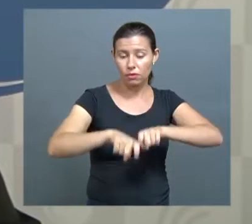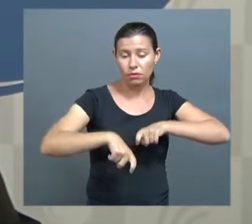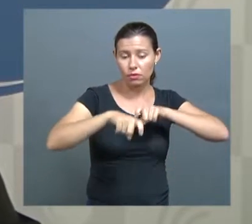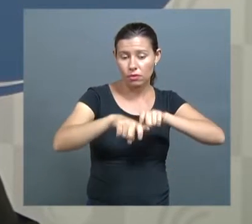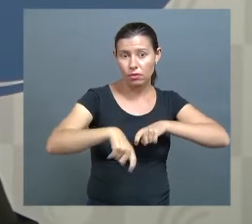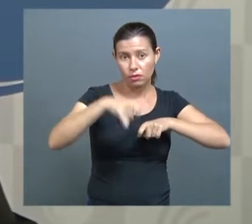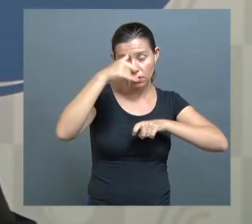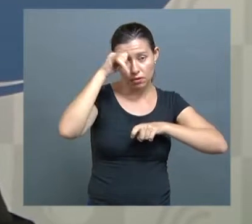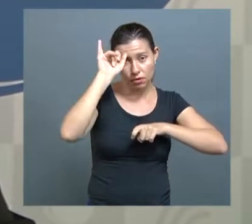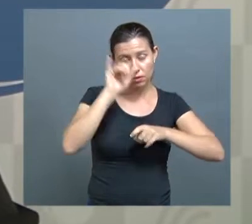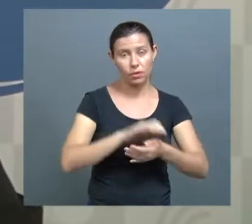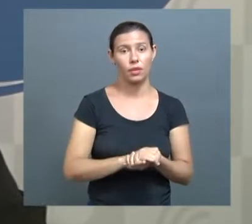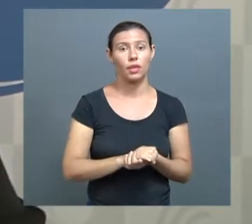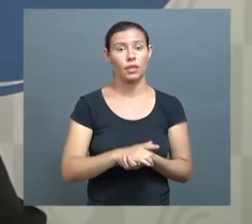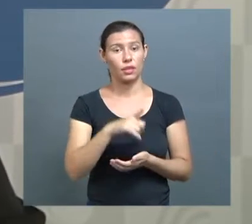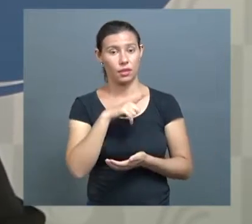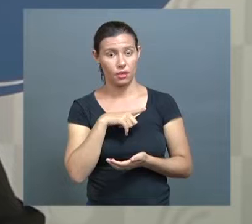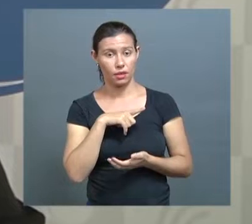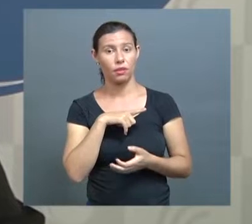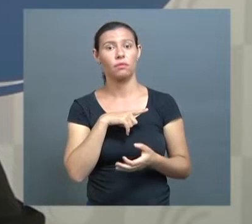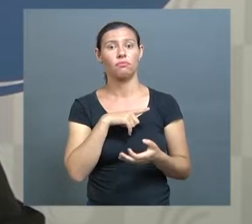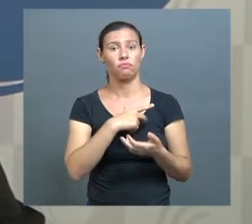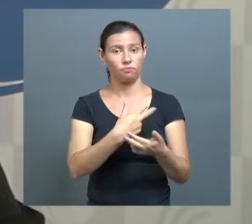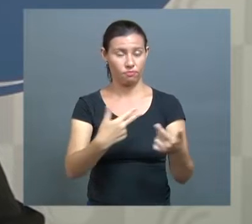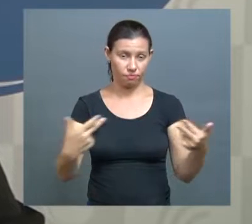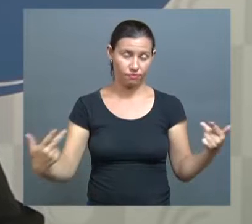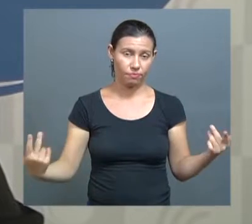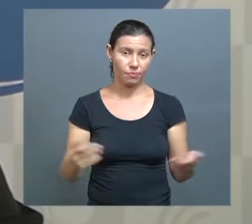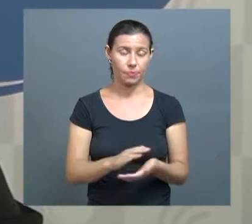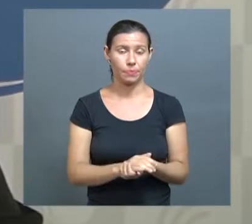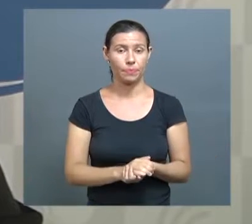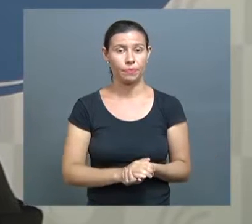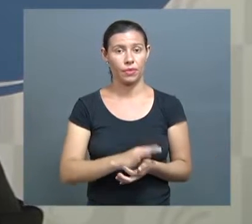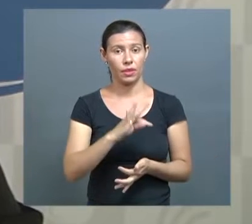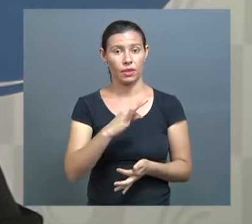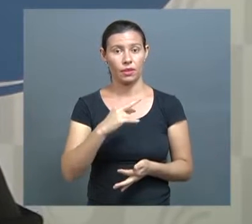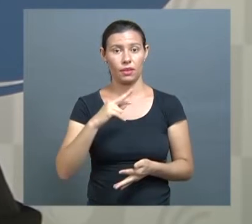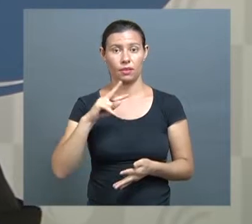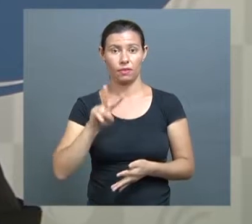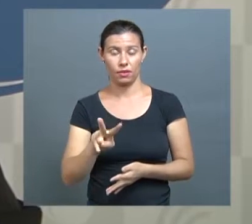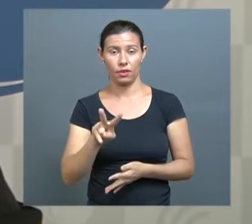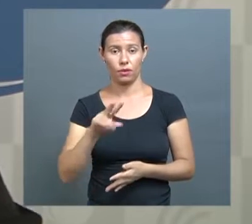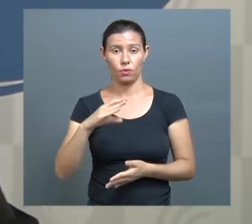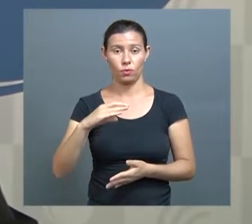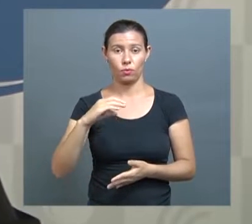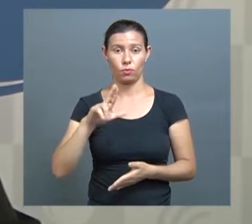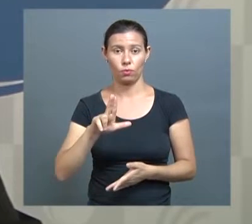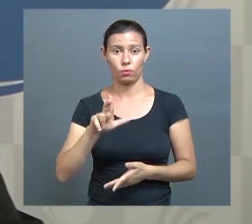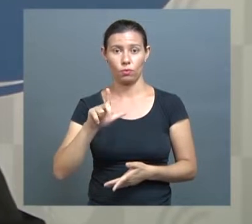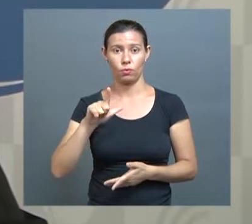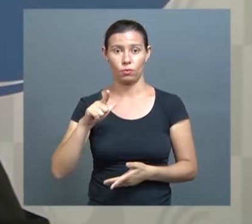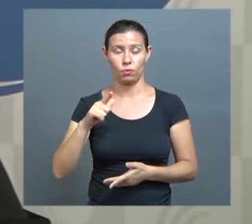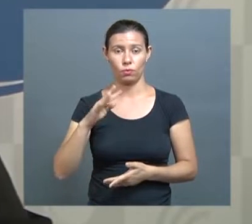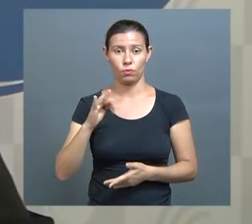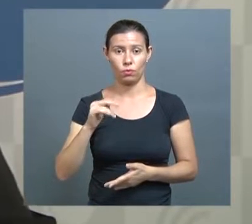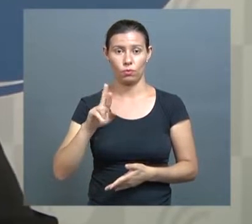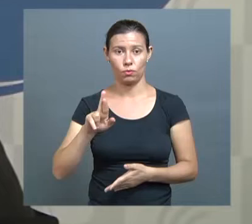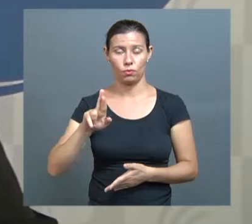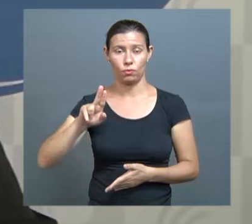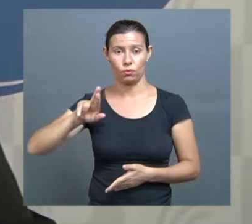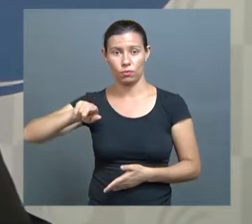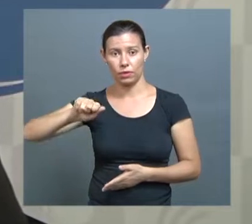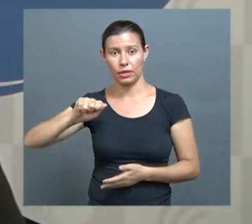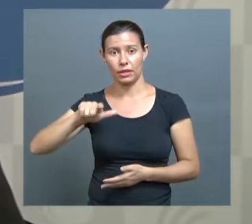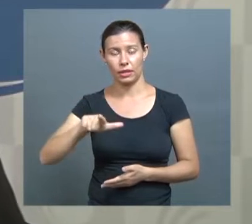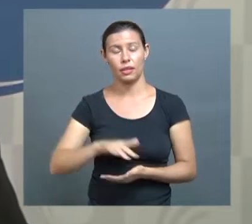uma região muito rica. E a TV Cultura tem uma presença interessante no estado de Minas Gerais, nas